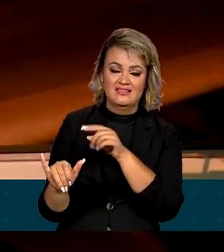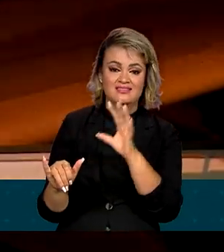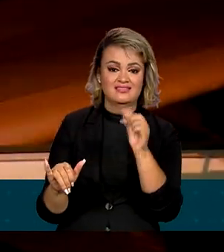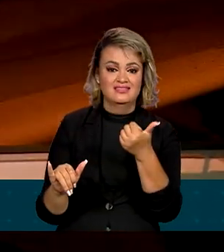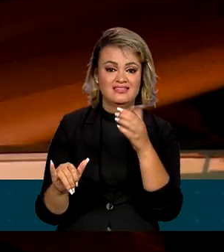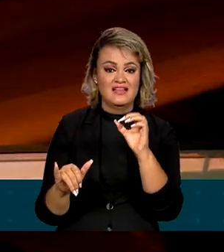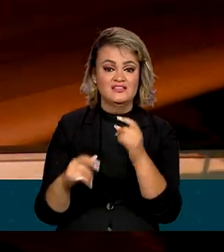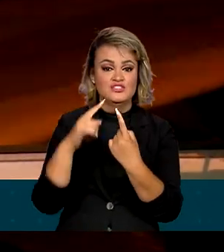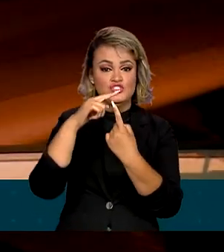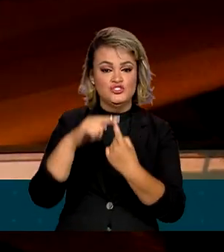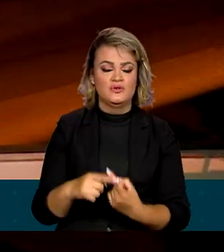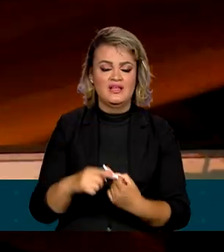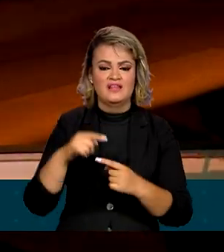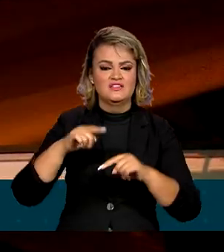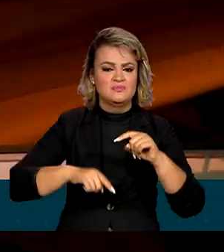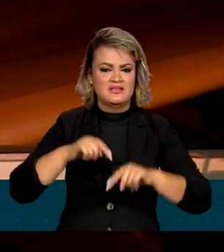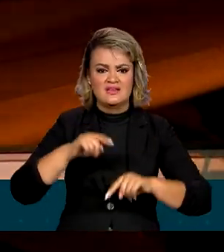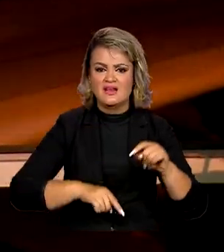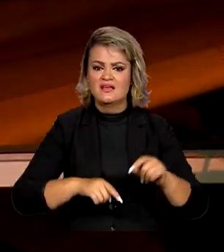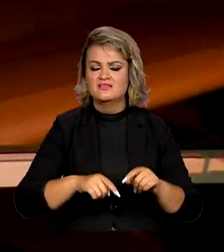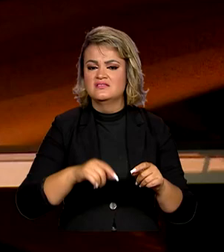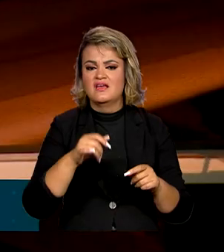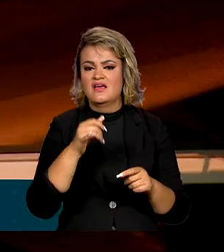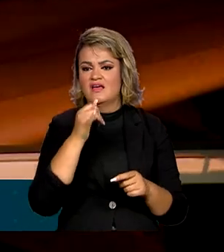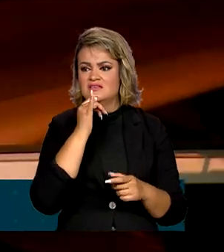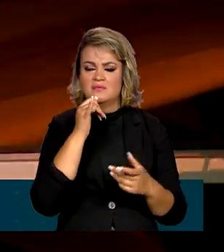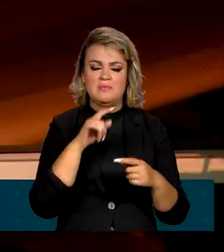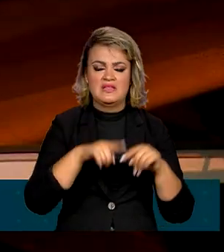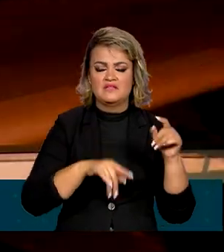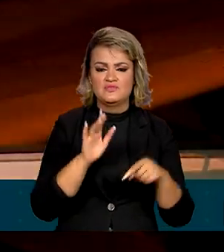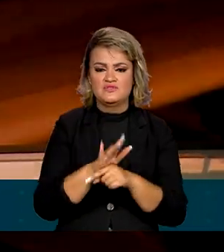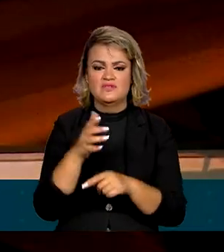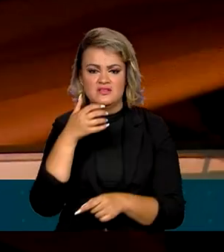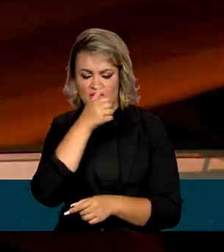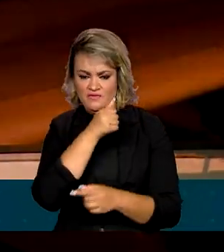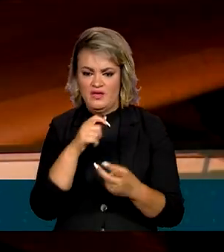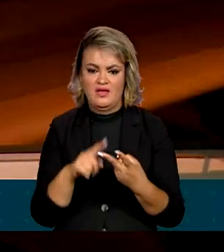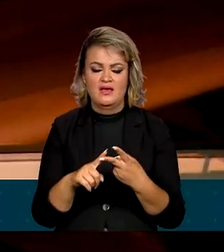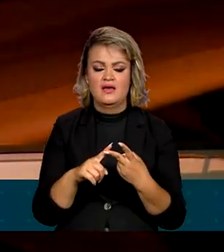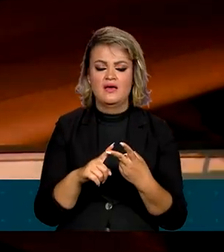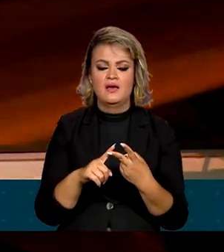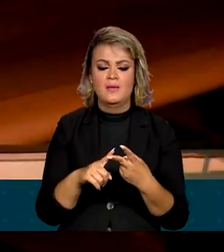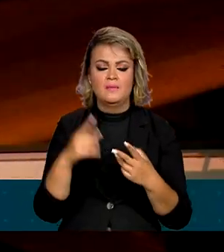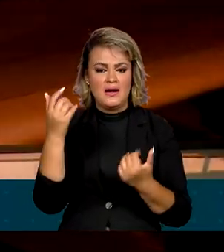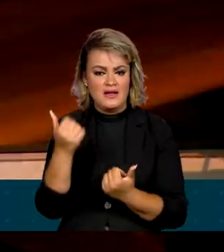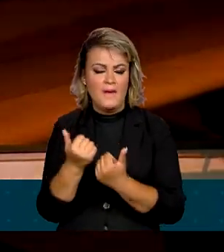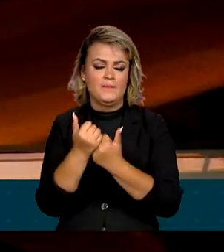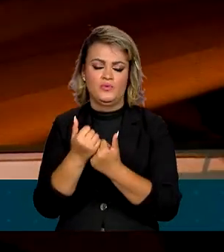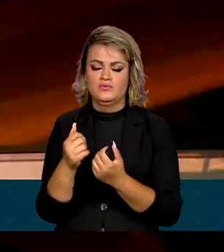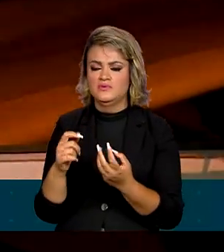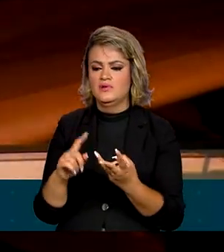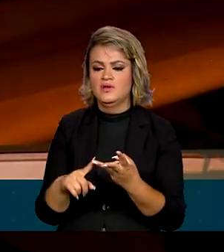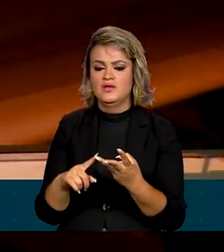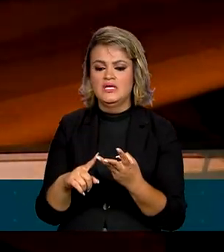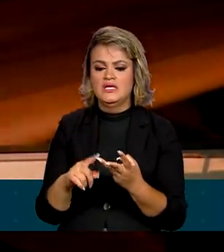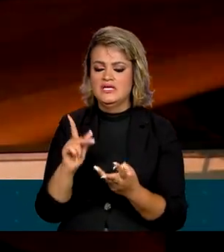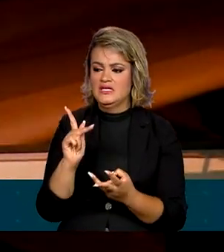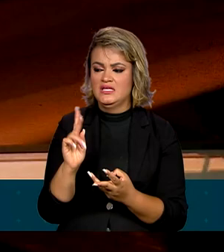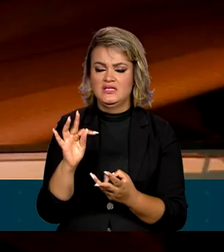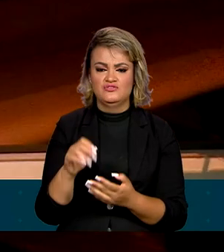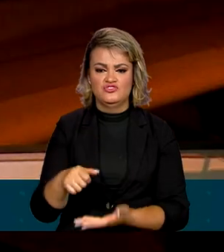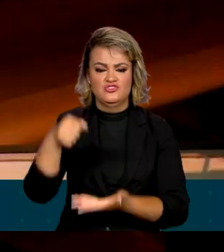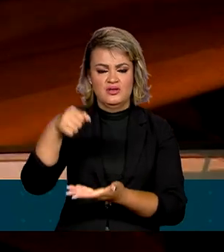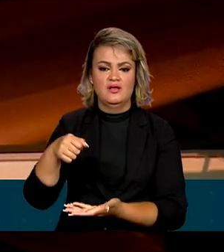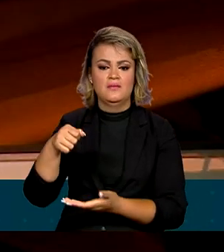toneladas de carga, entre equipamentos de resgate, material de suporte aos militares e kits para